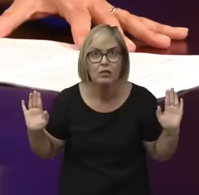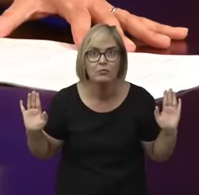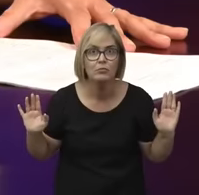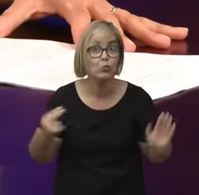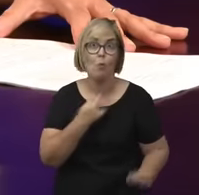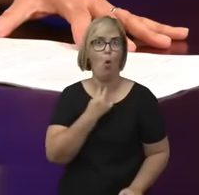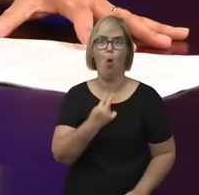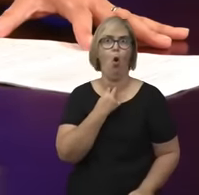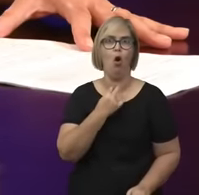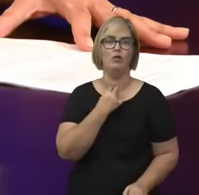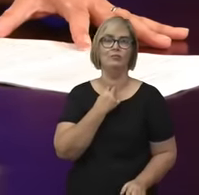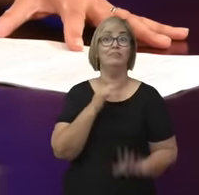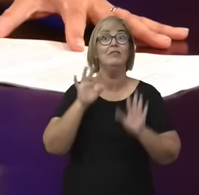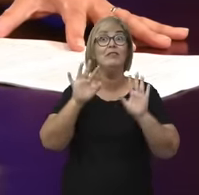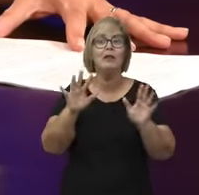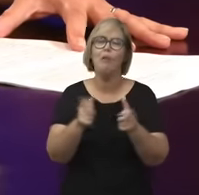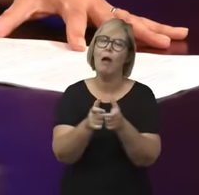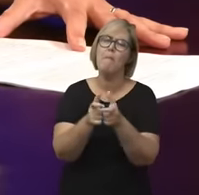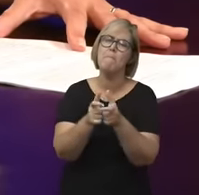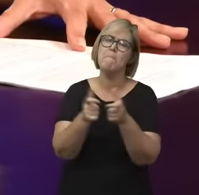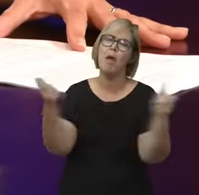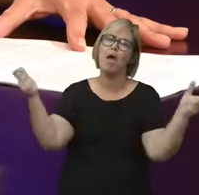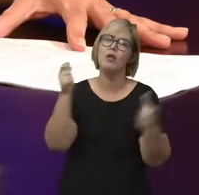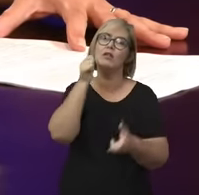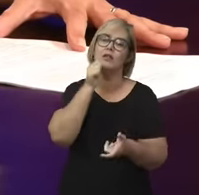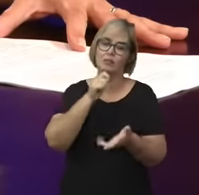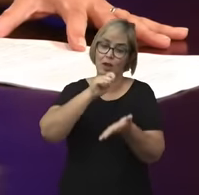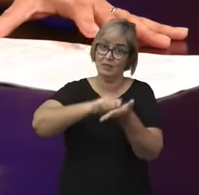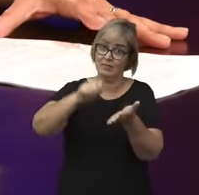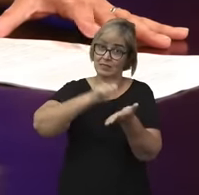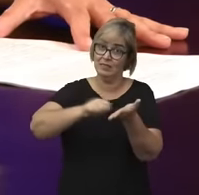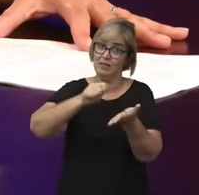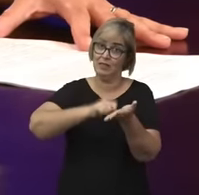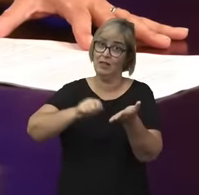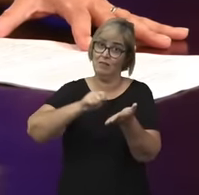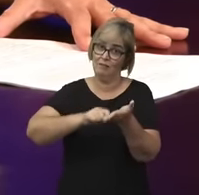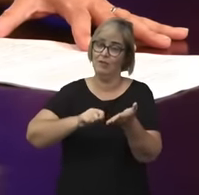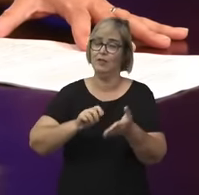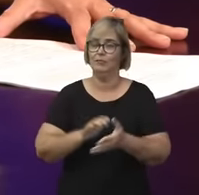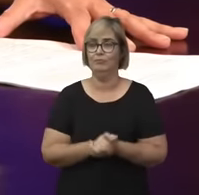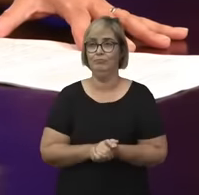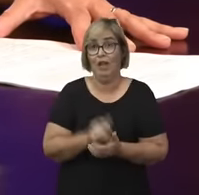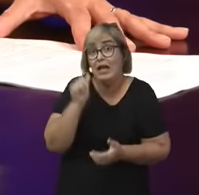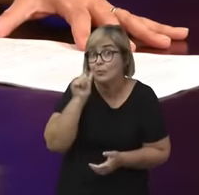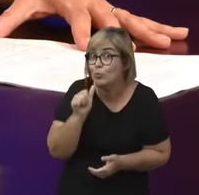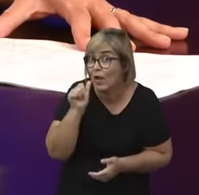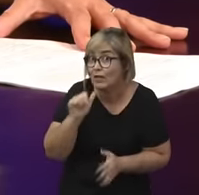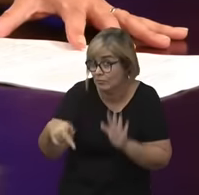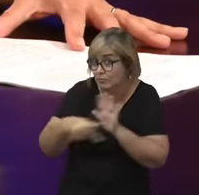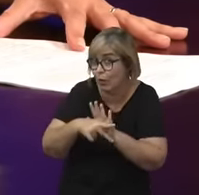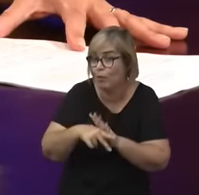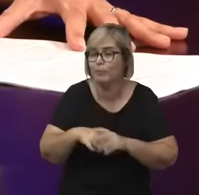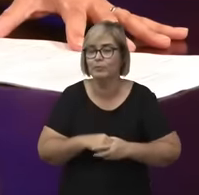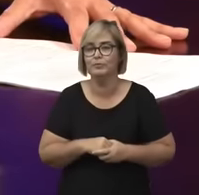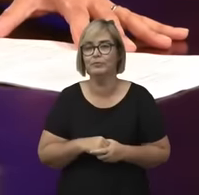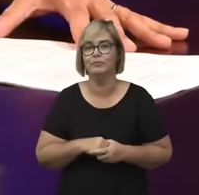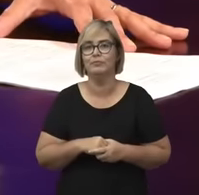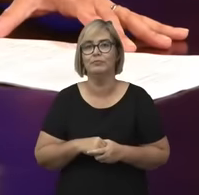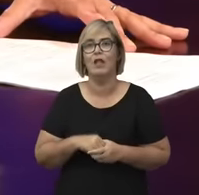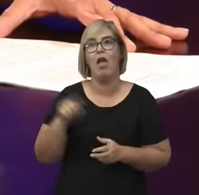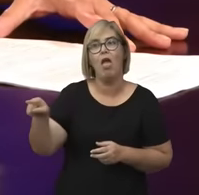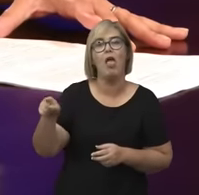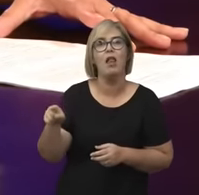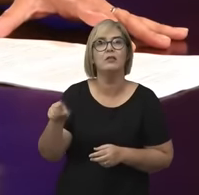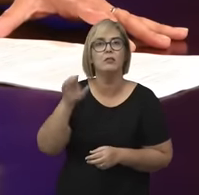as autoras anônimas, quando elas colocavam... Enfim, as mulheres autoras anonimizavam